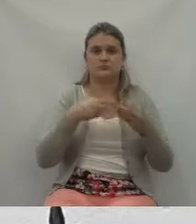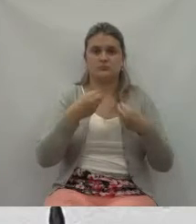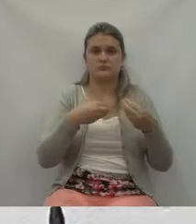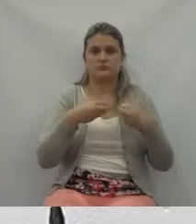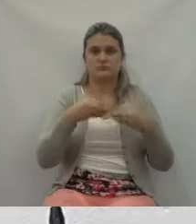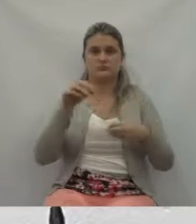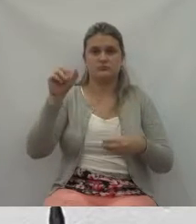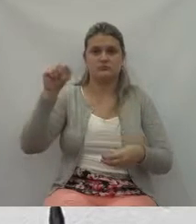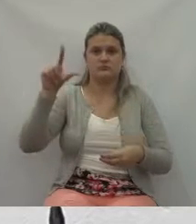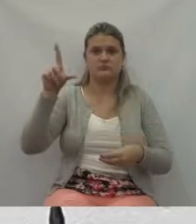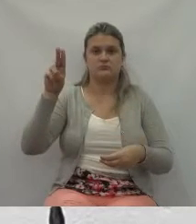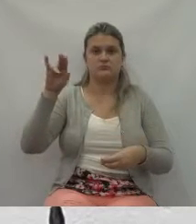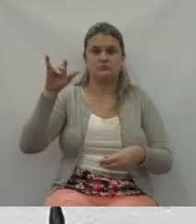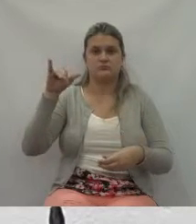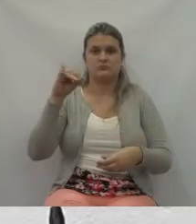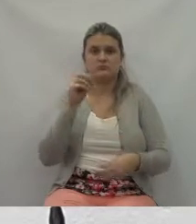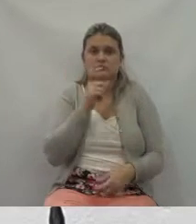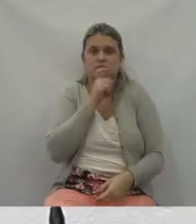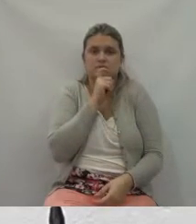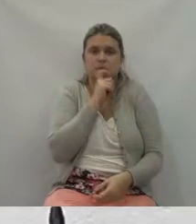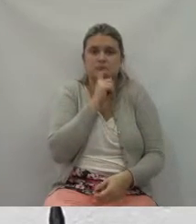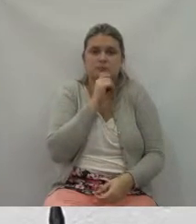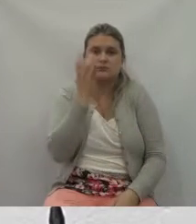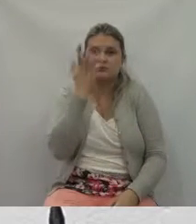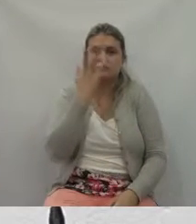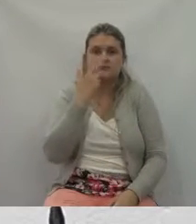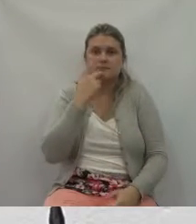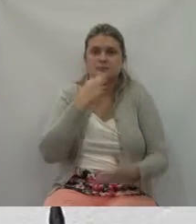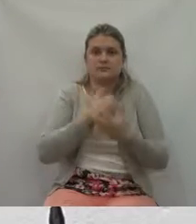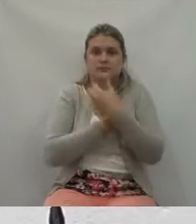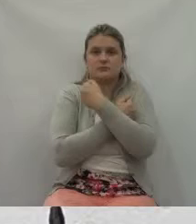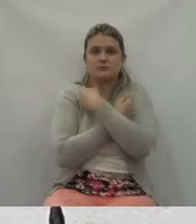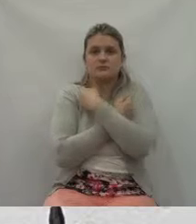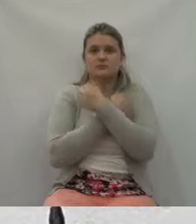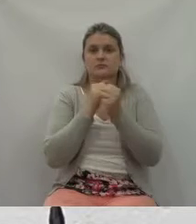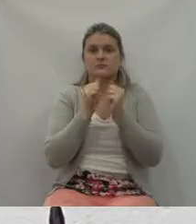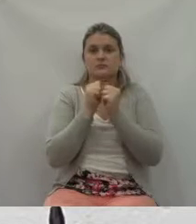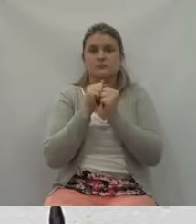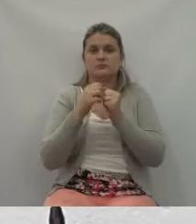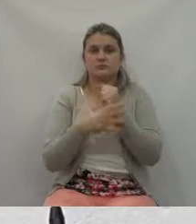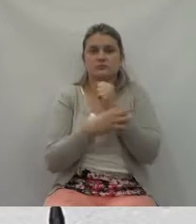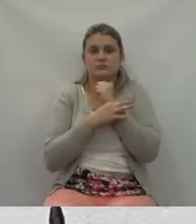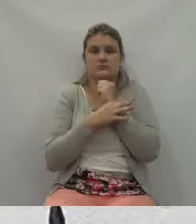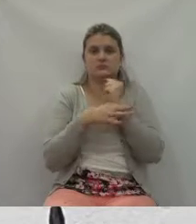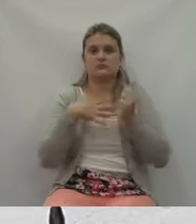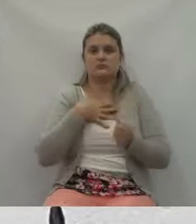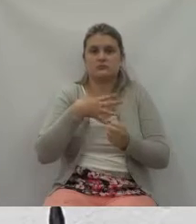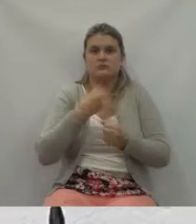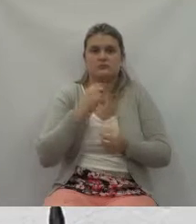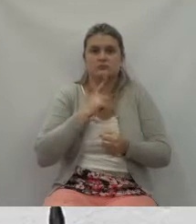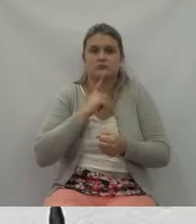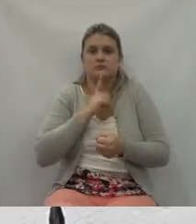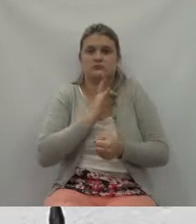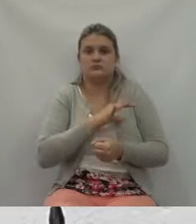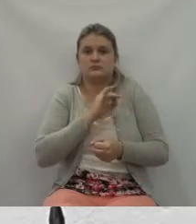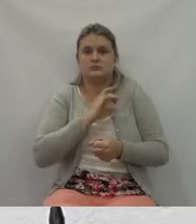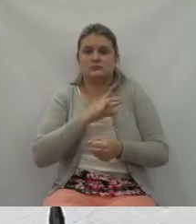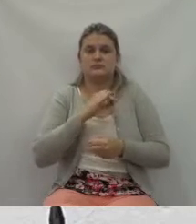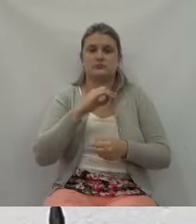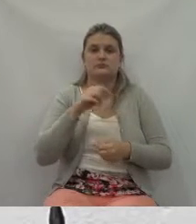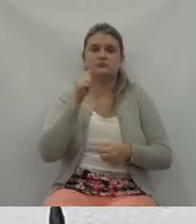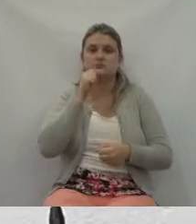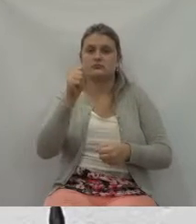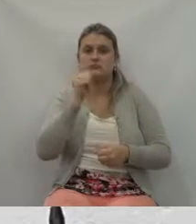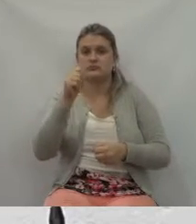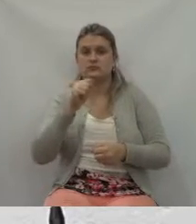todo, e uma criança no peito agarrada nele. O outro fugindo e a repórter passando o pé para cair ali no chão, derrubando.